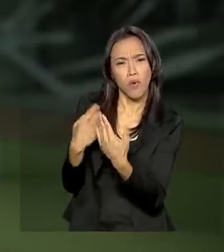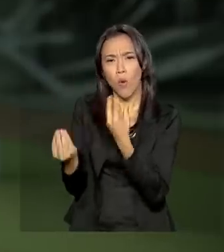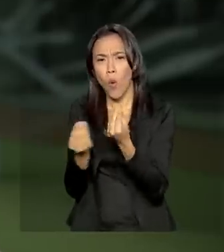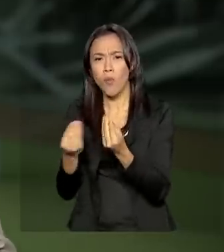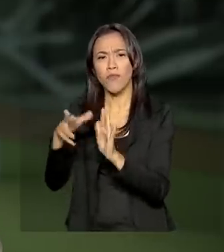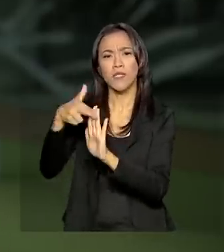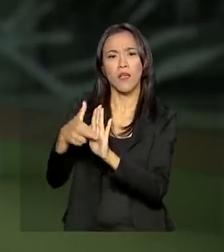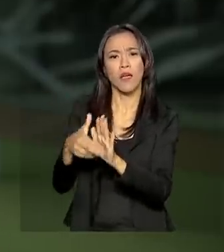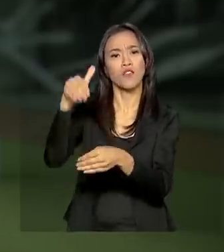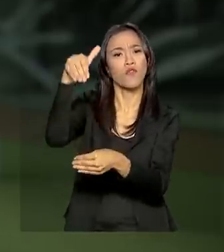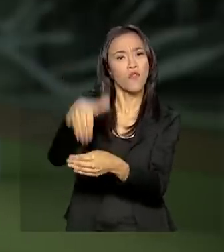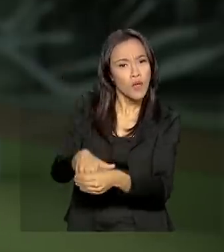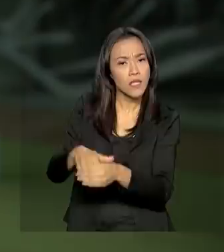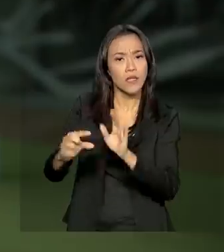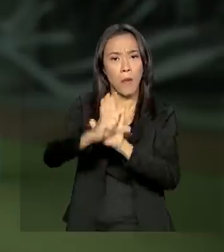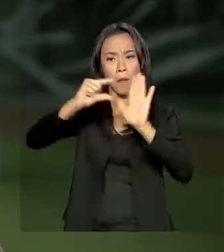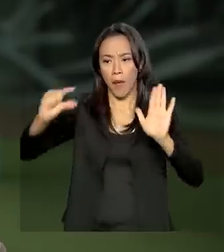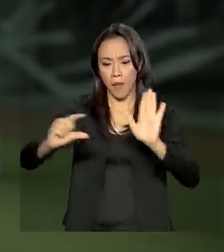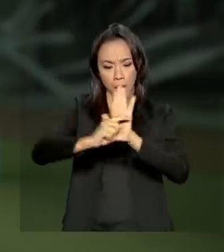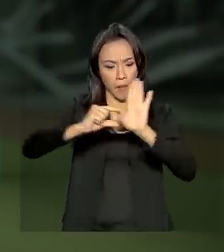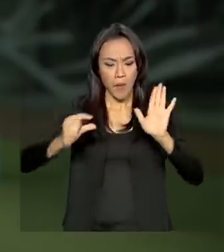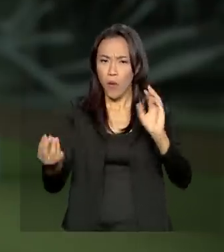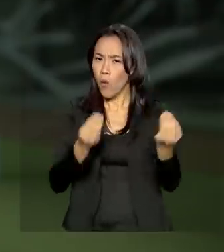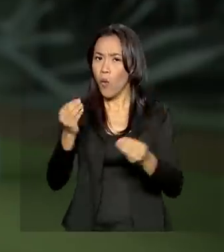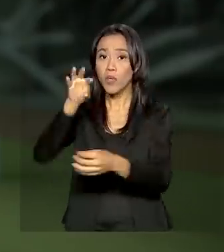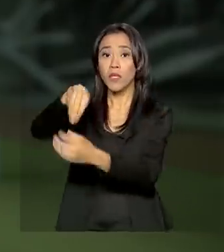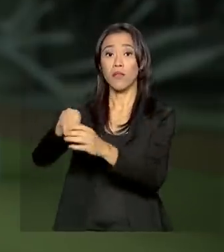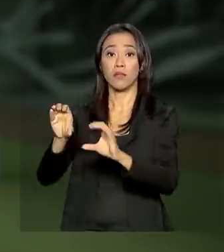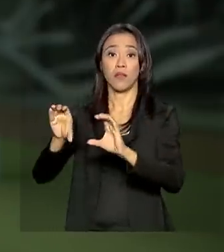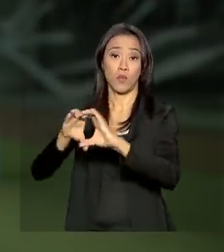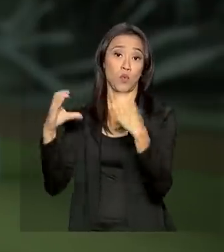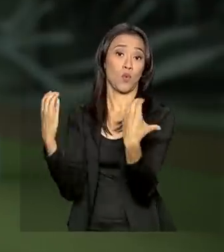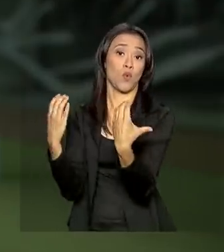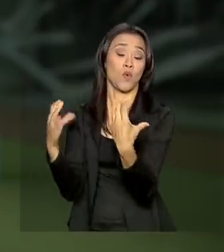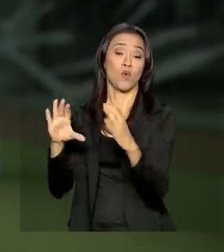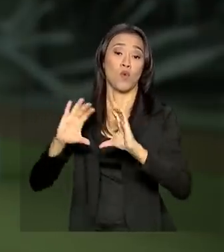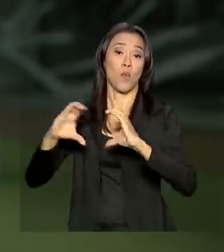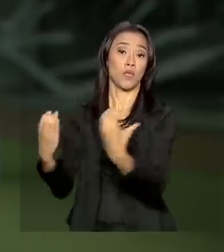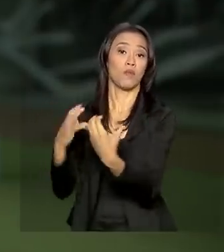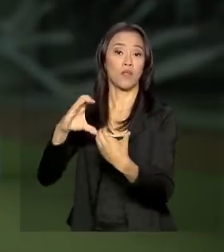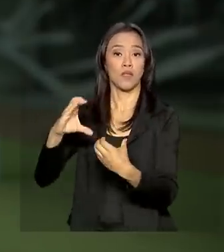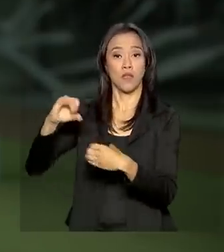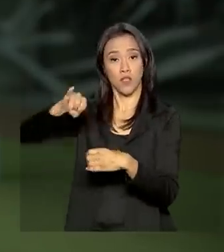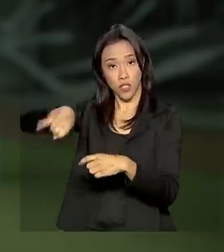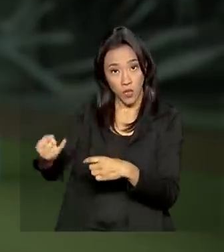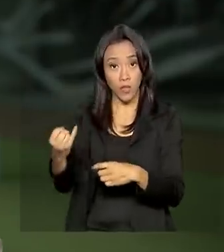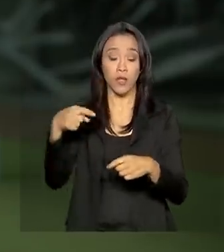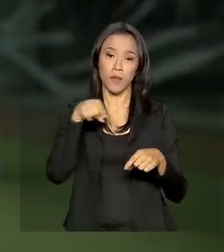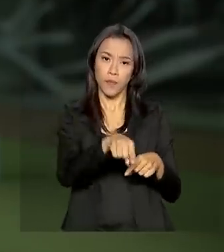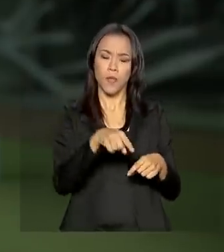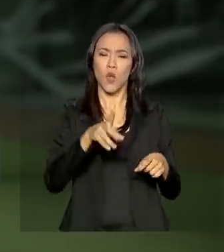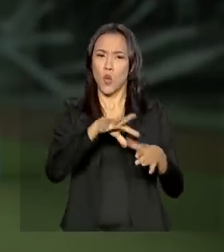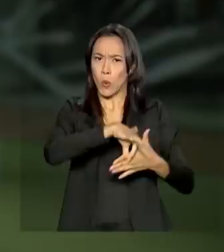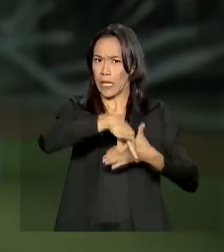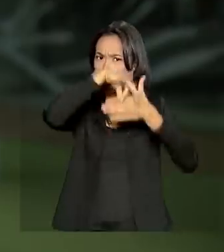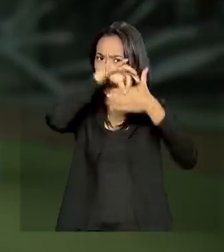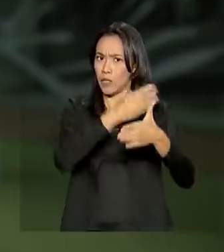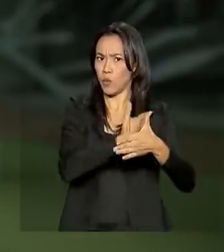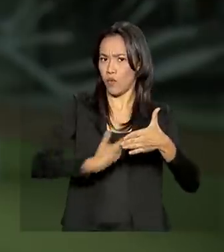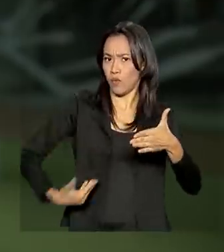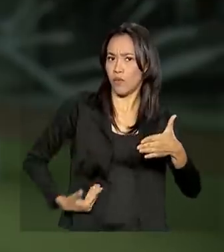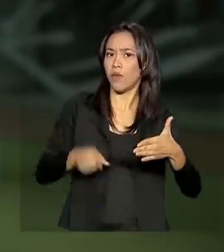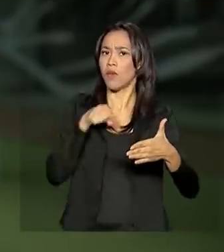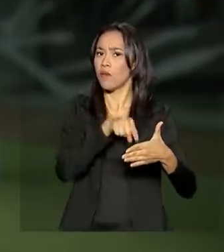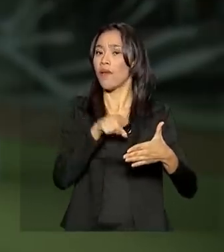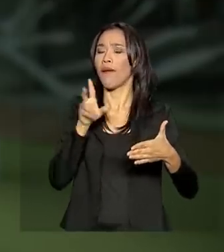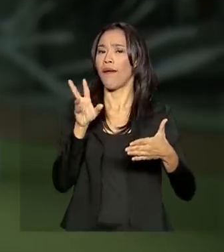votação dos destaques da reforma na CCJ. A expectativa do líder do governo no Senado, o senador Fernando Bezerra Coelho,